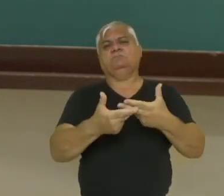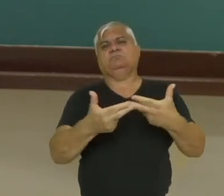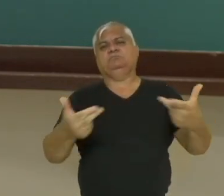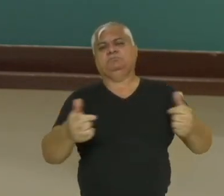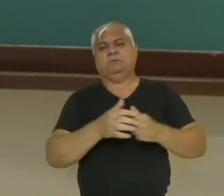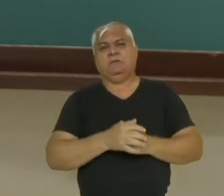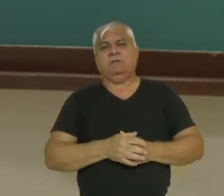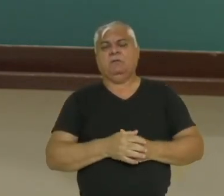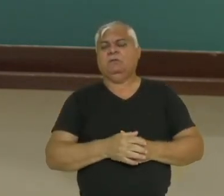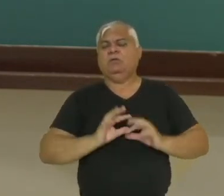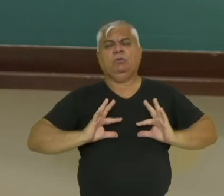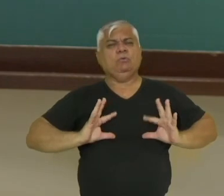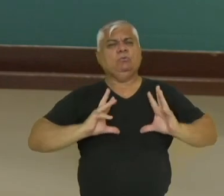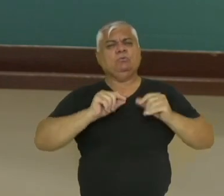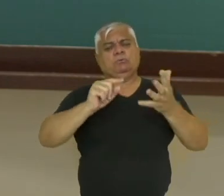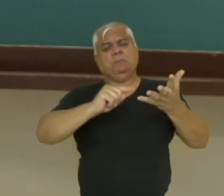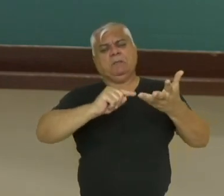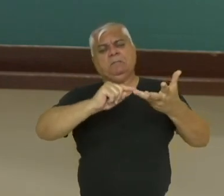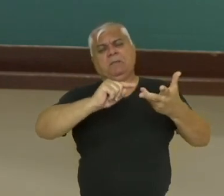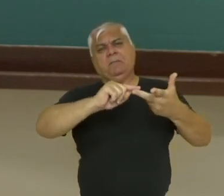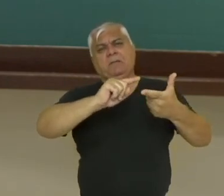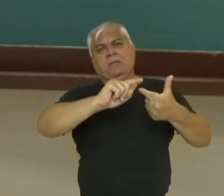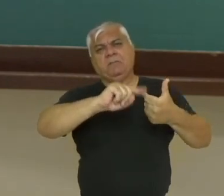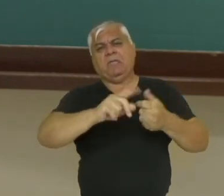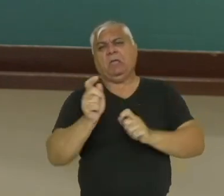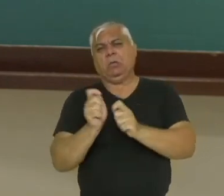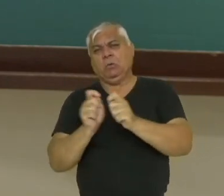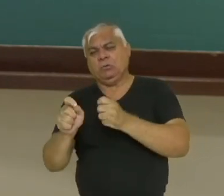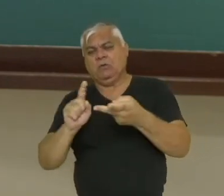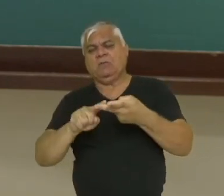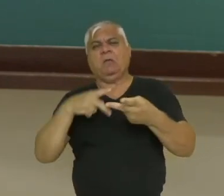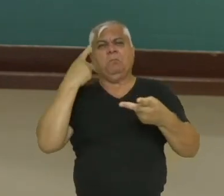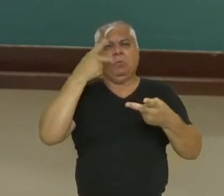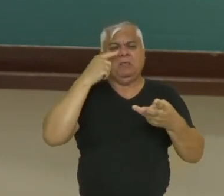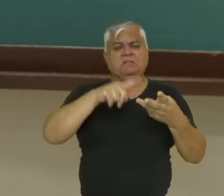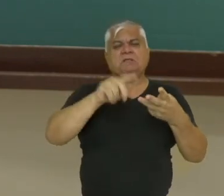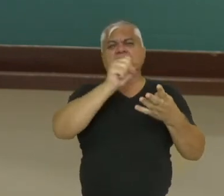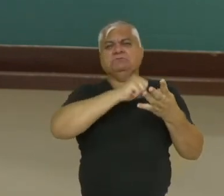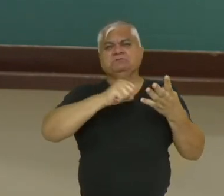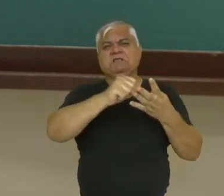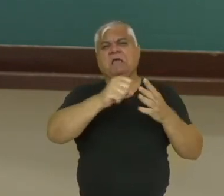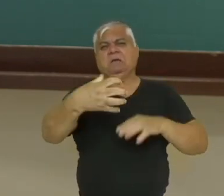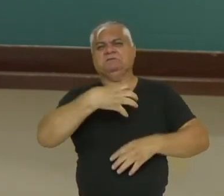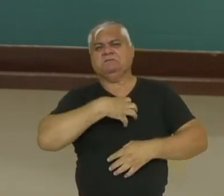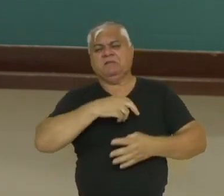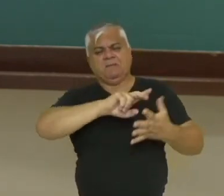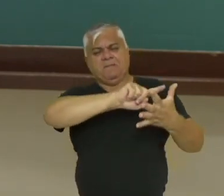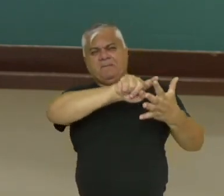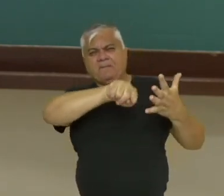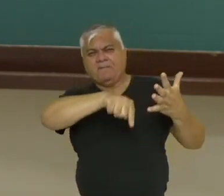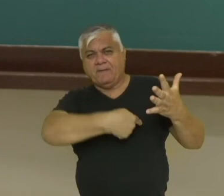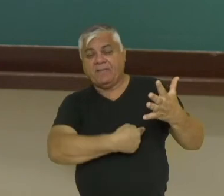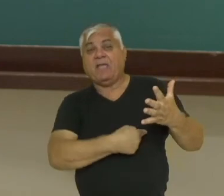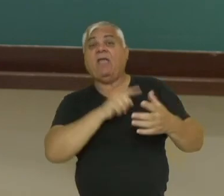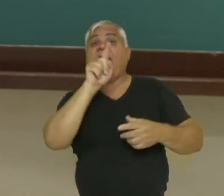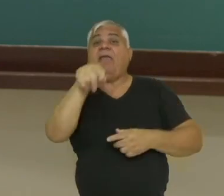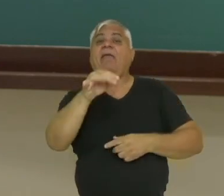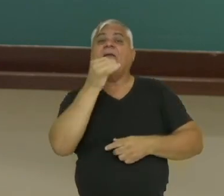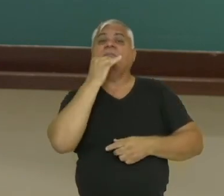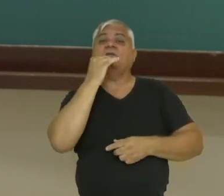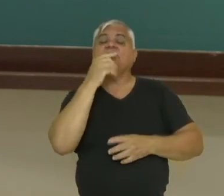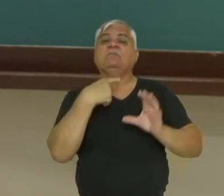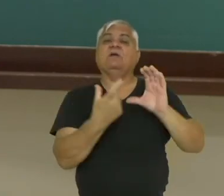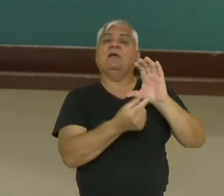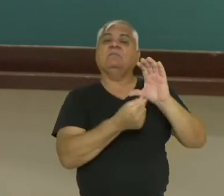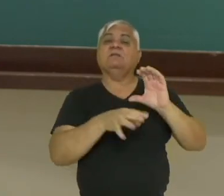vai permear todas as nossas relações, sejam econômicas, políticas, sociais ou sentimentais. Podemos dizer que é um modo capitalista